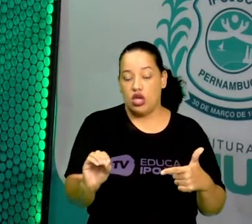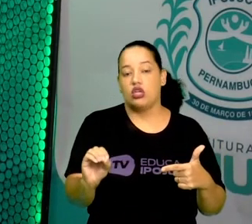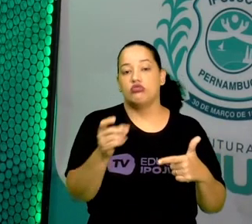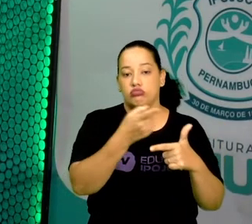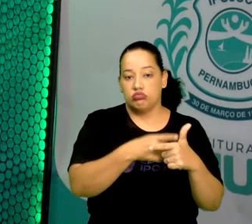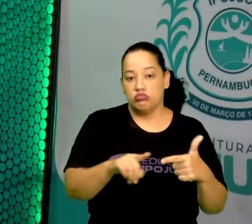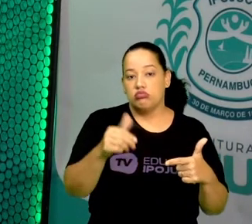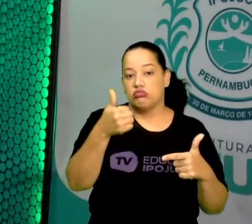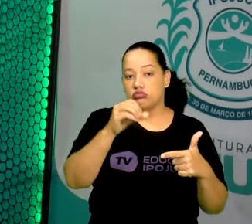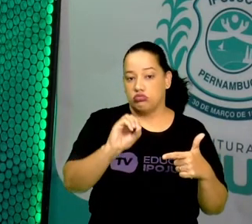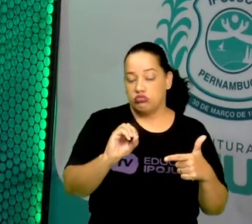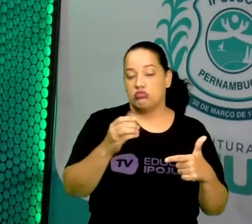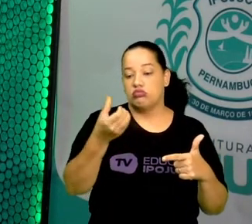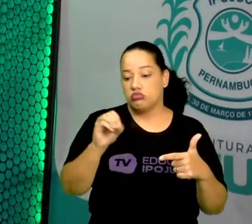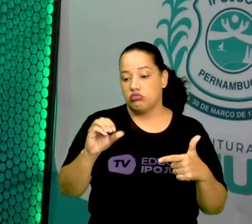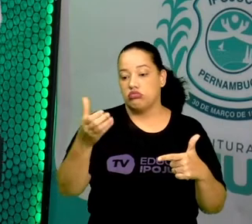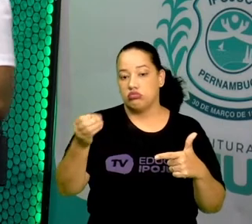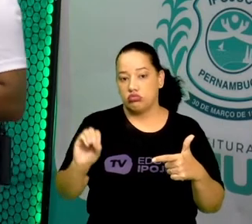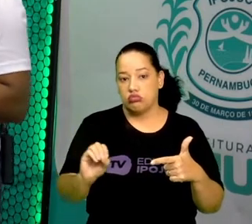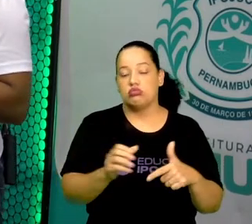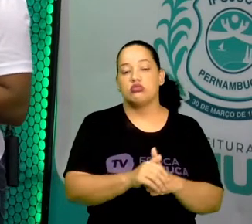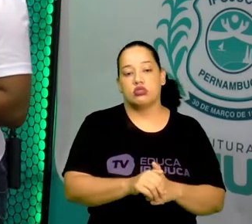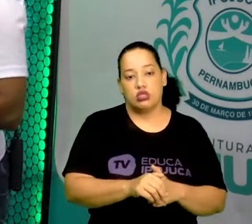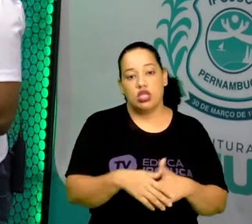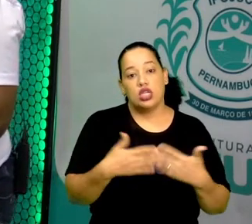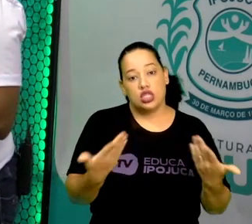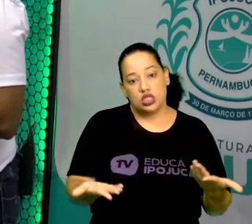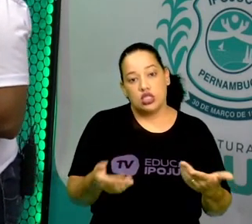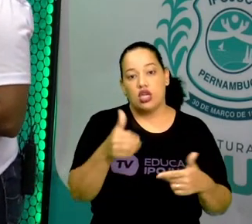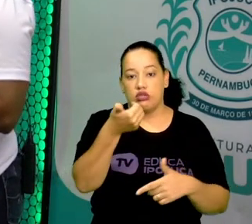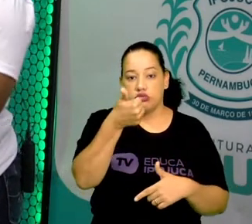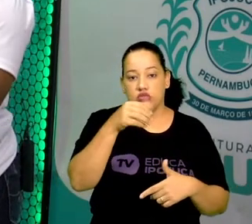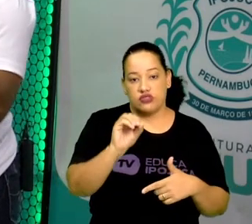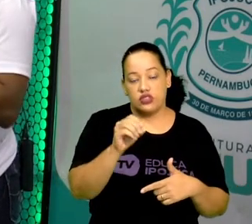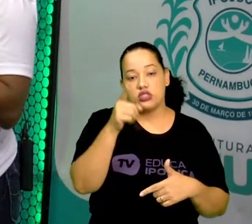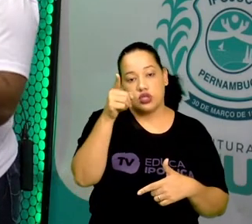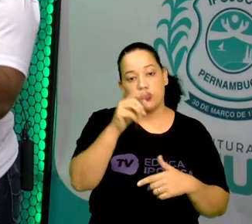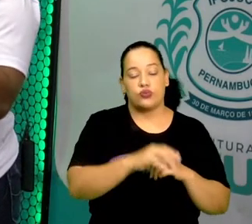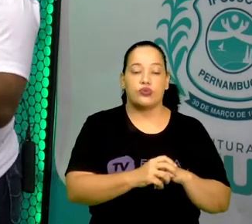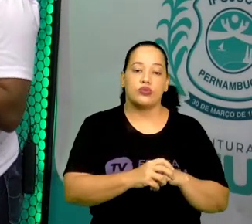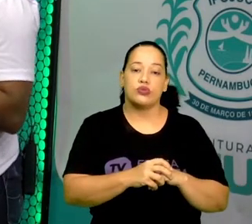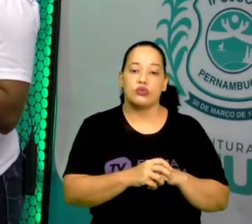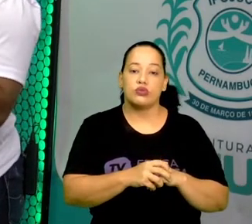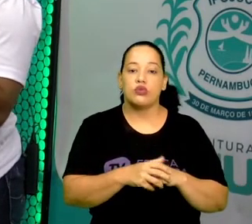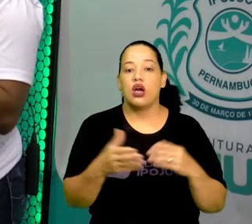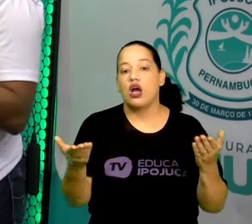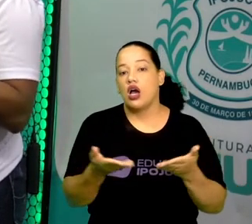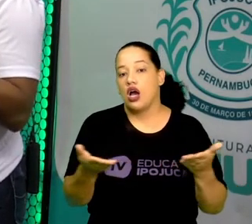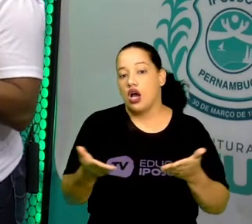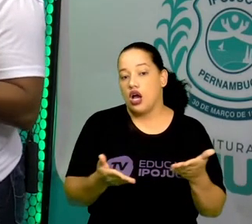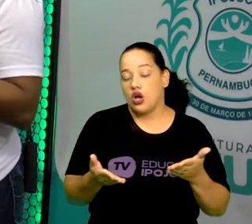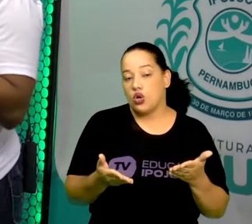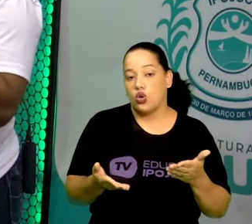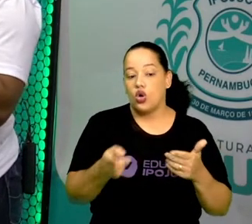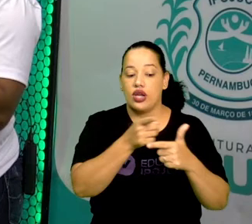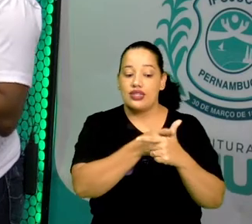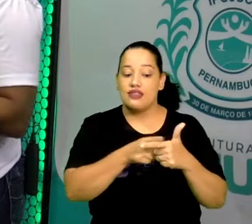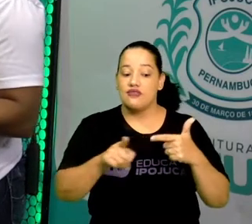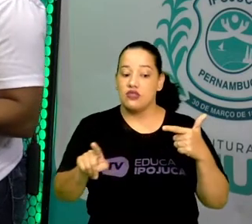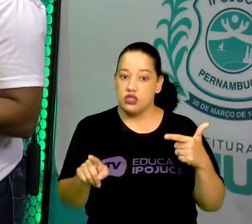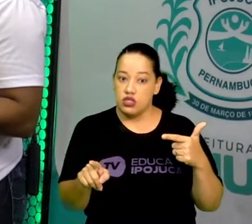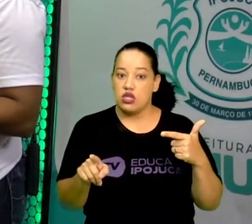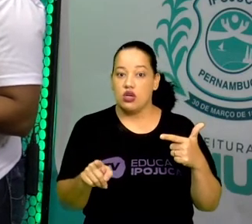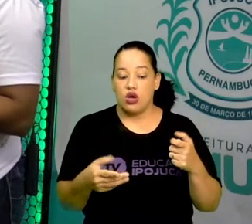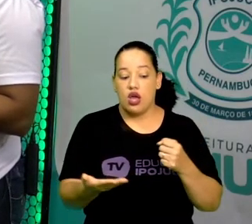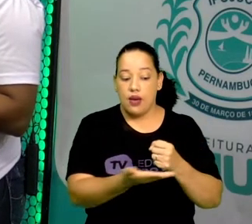Dividindo, dividindo. Então, por isso que ali é uma divisão. Agora, na divisão de potências de mesma